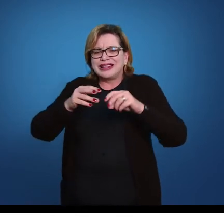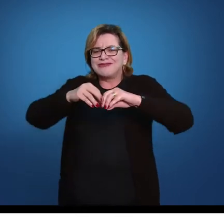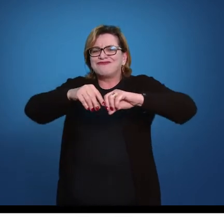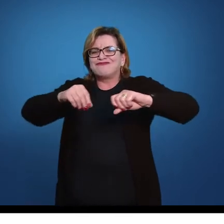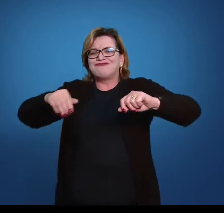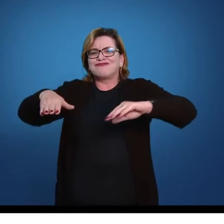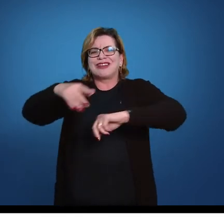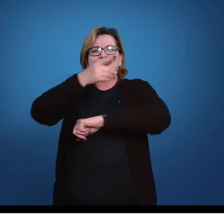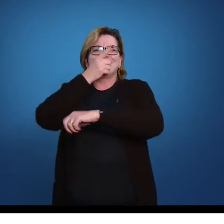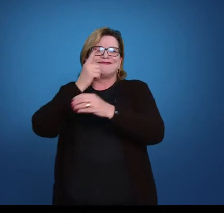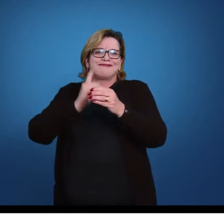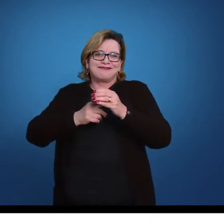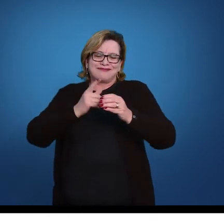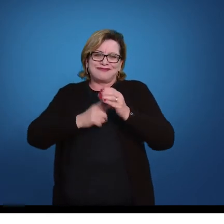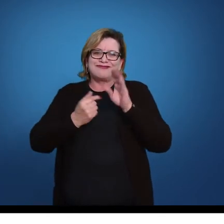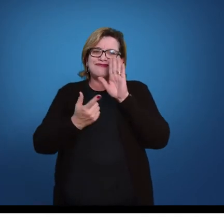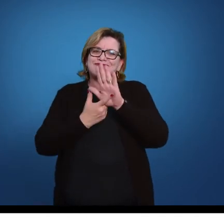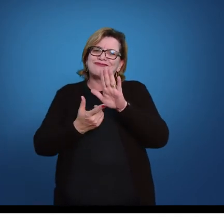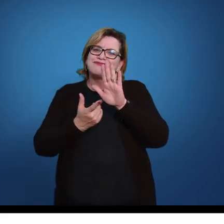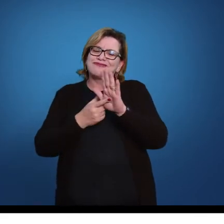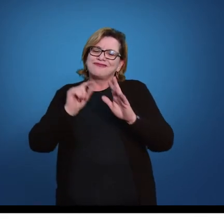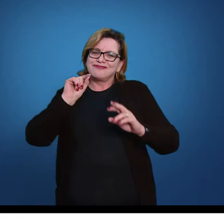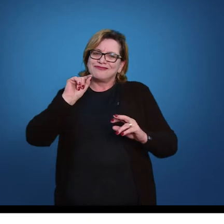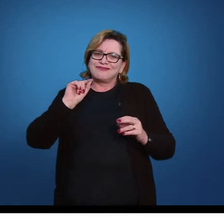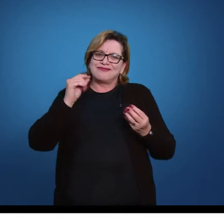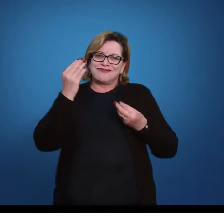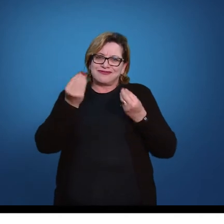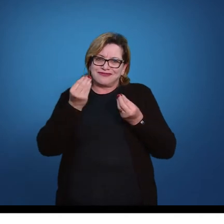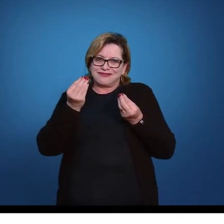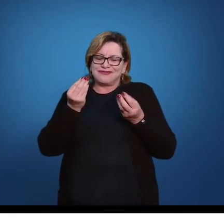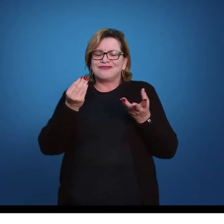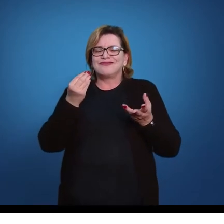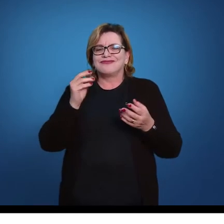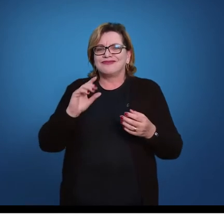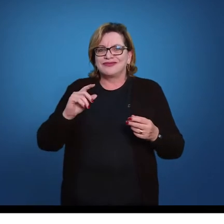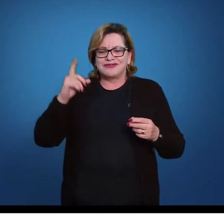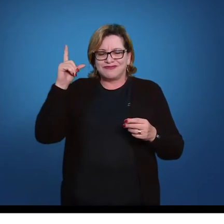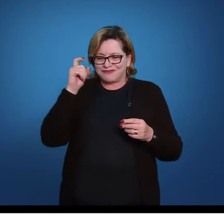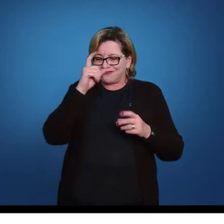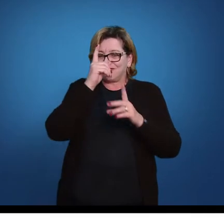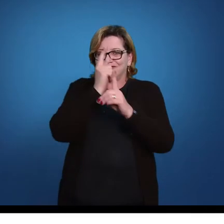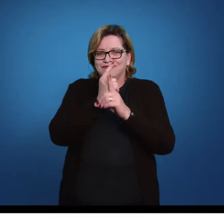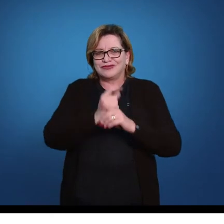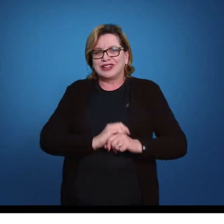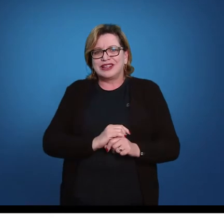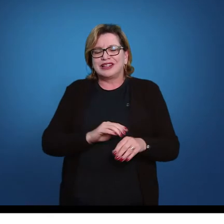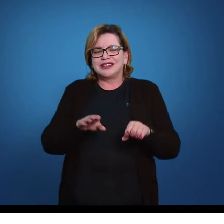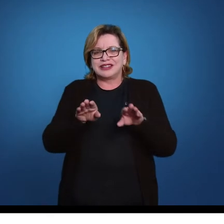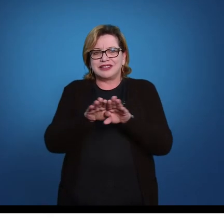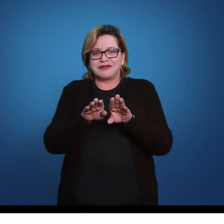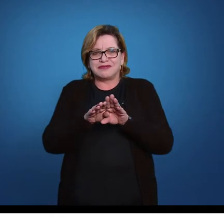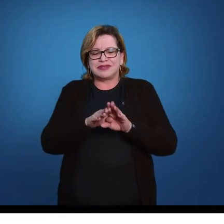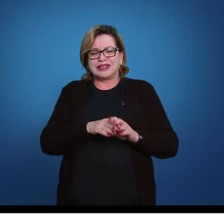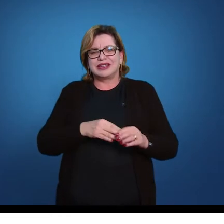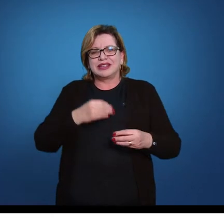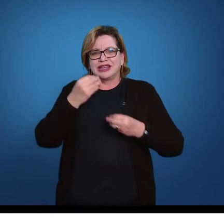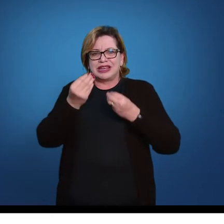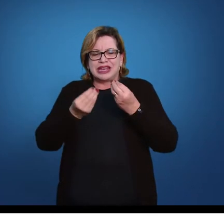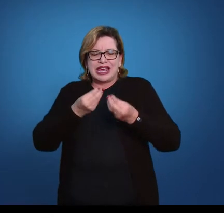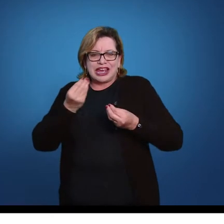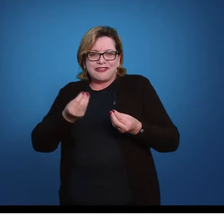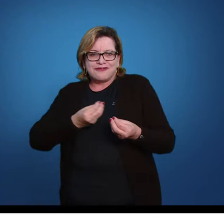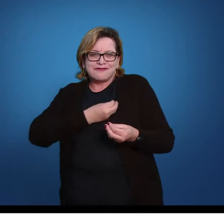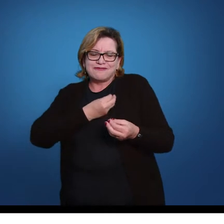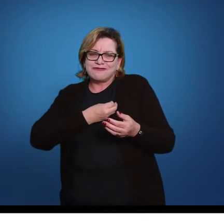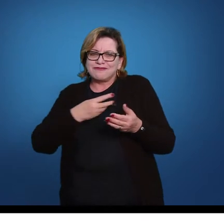urbanos para apresentar, para montar o seu circo e fazer suas apresentações. Por outro lado, as próprias condições de